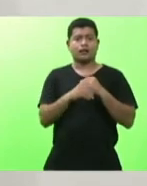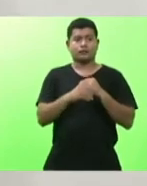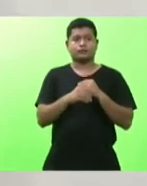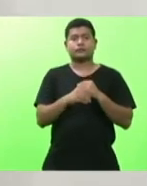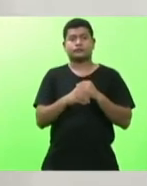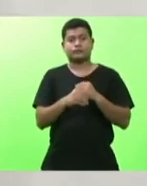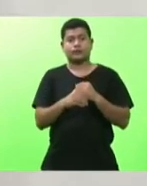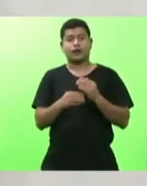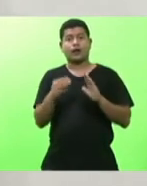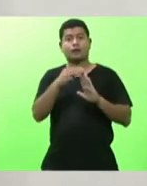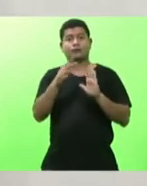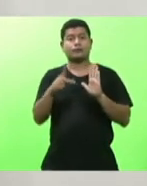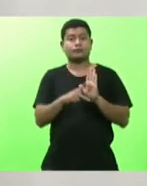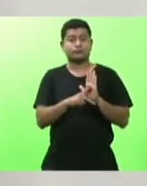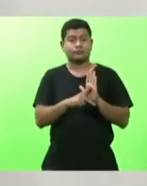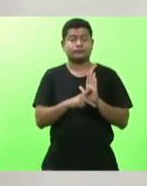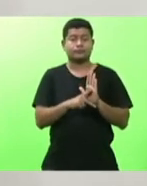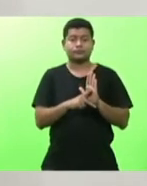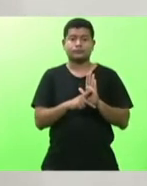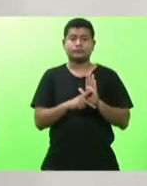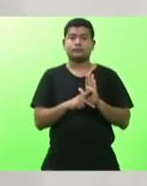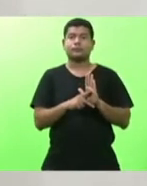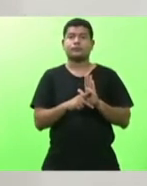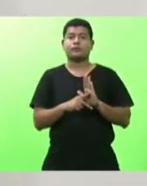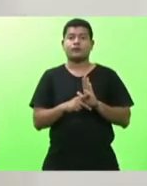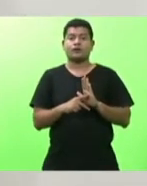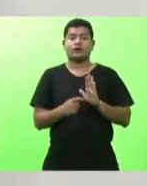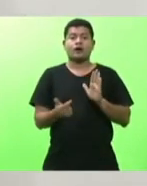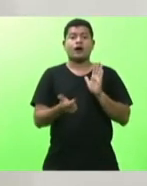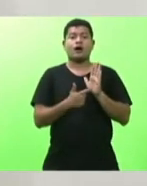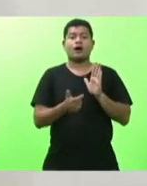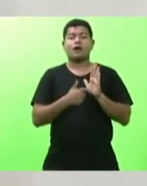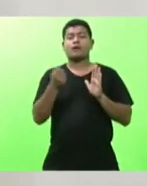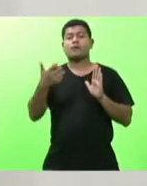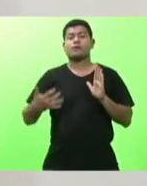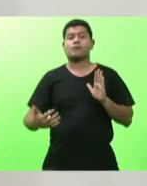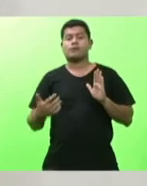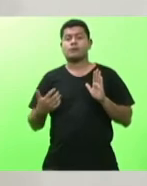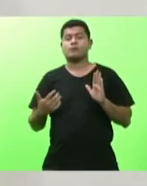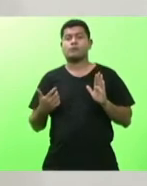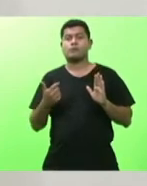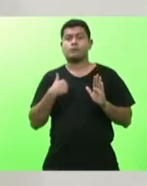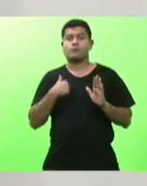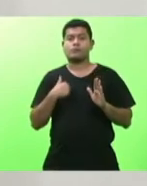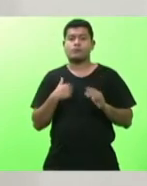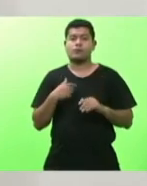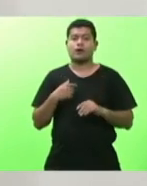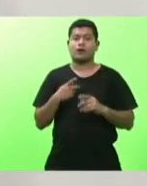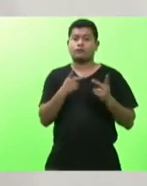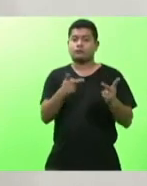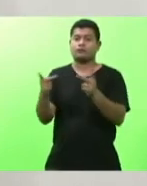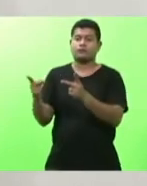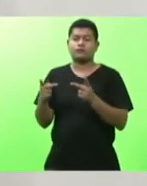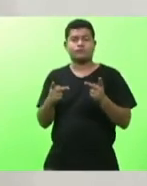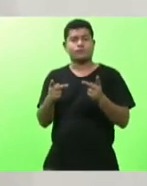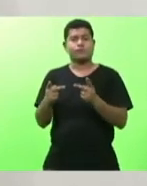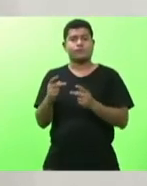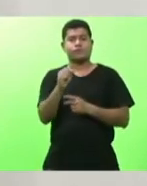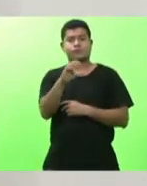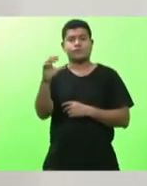medida provisória aonde eu passo ao longo de Santa Catarina então